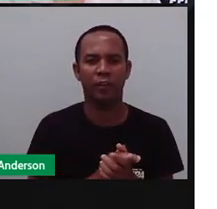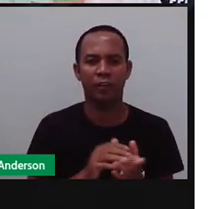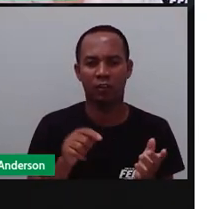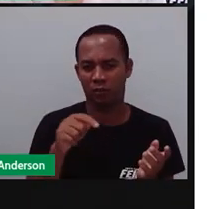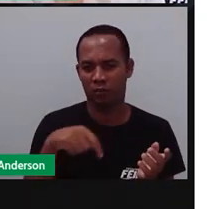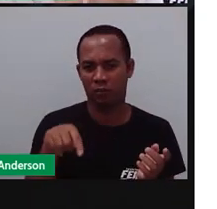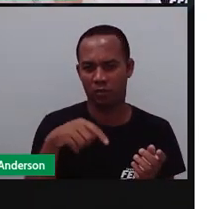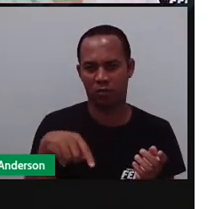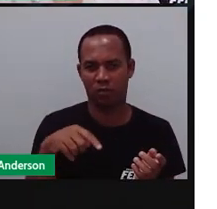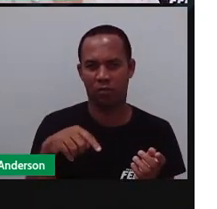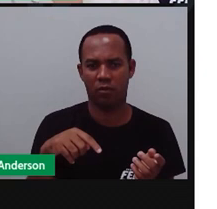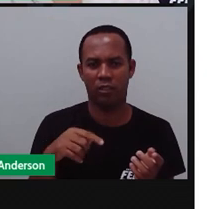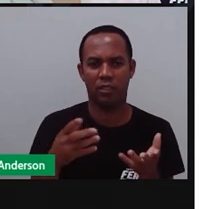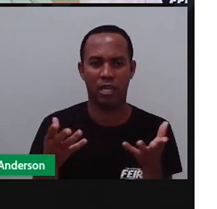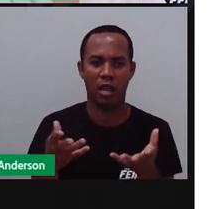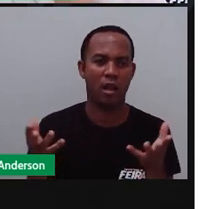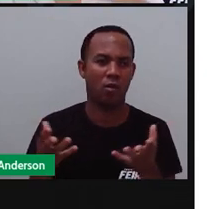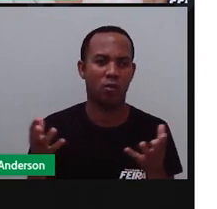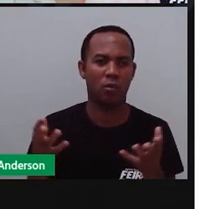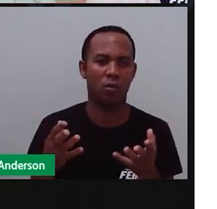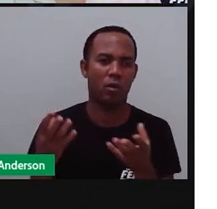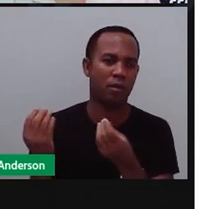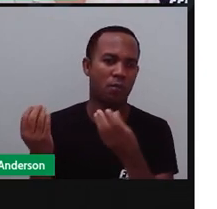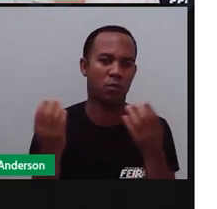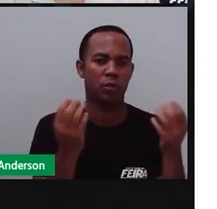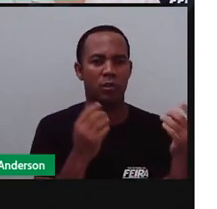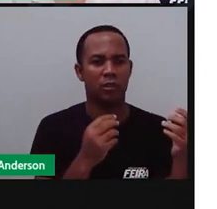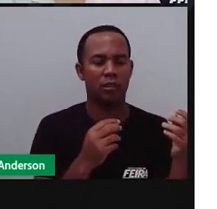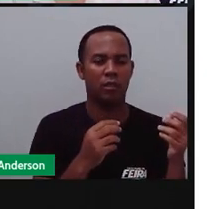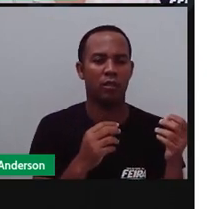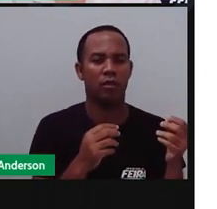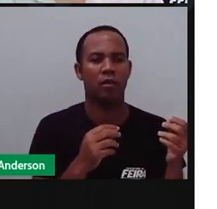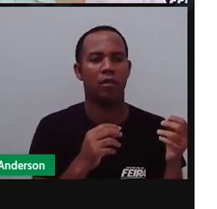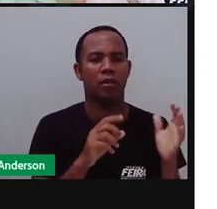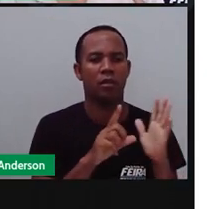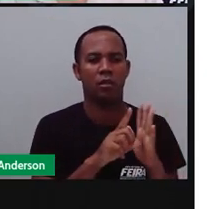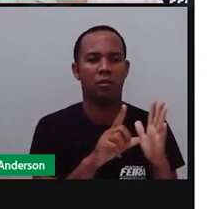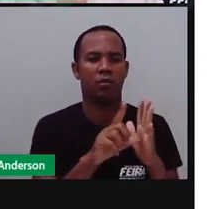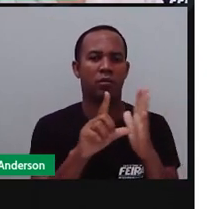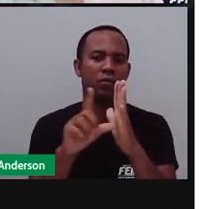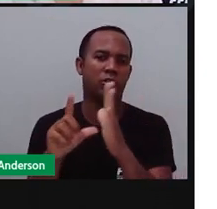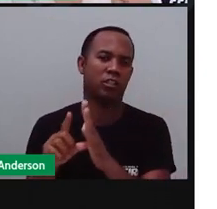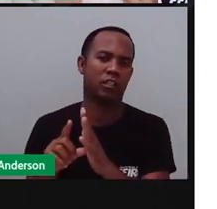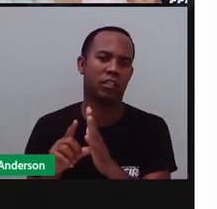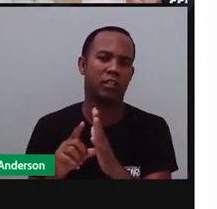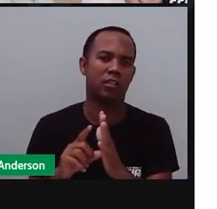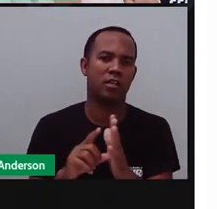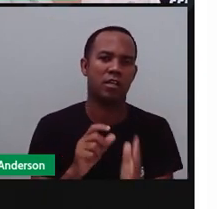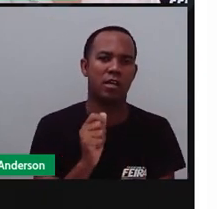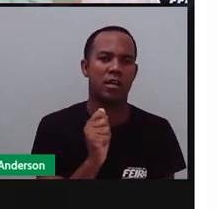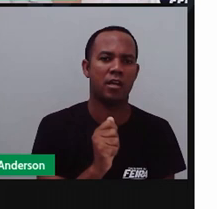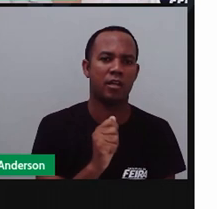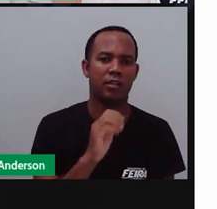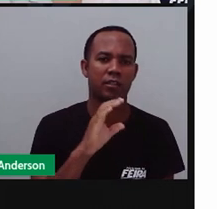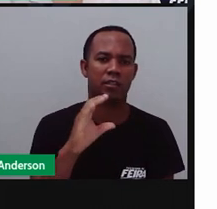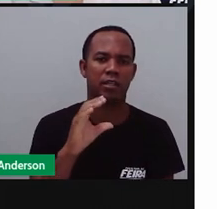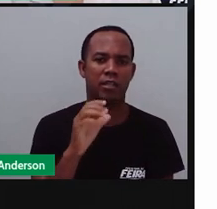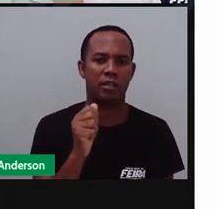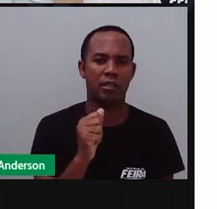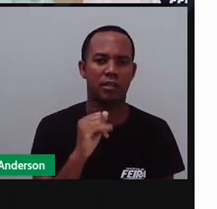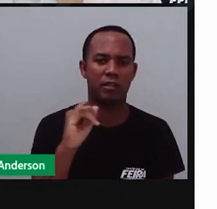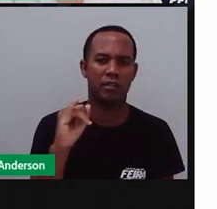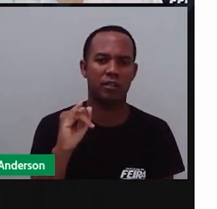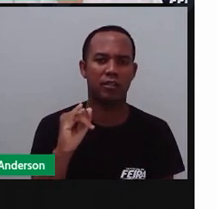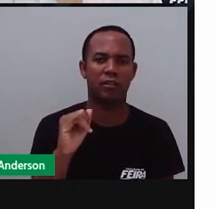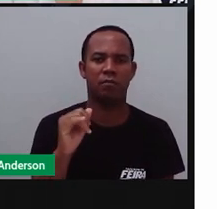tem um costume agora, né? Tem muitas lojas de açaí pela cidade, mas eles comem, tem, eu acho que o açaí salgado, se eu